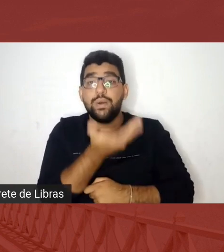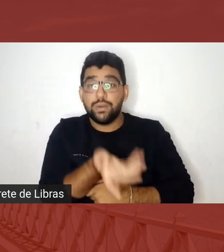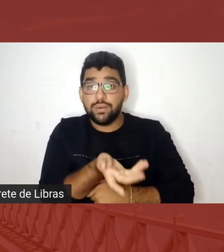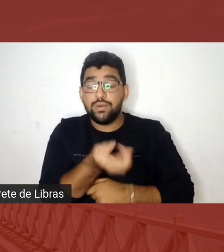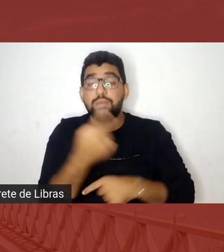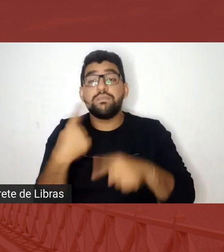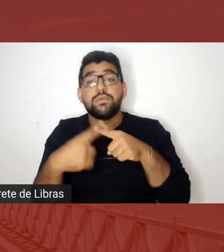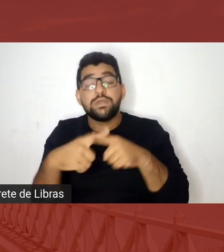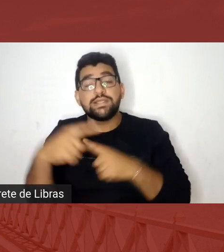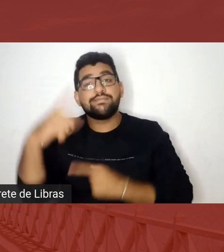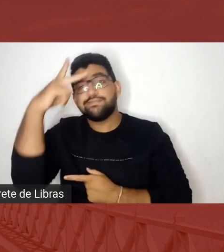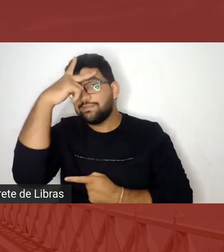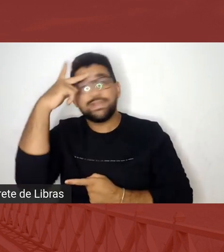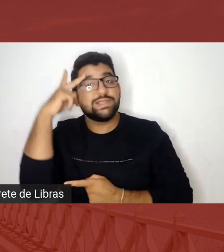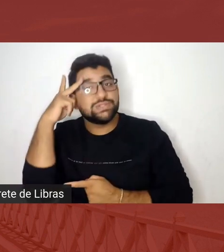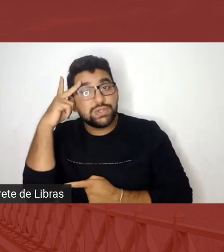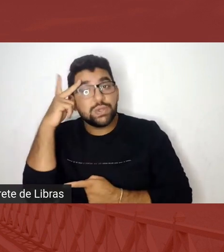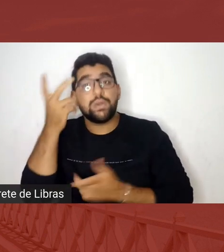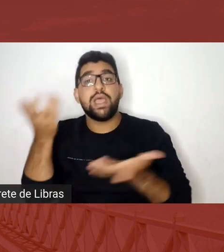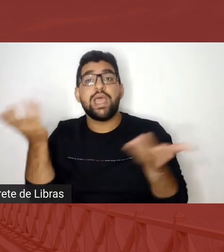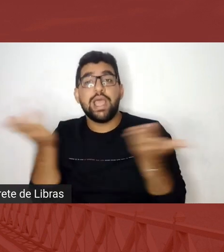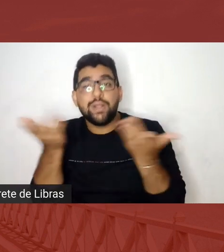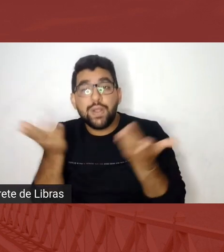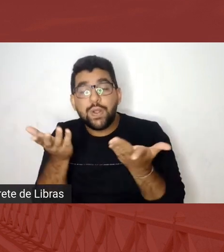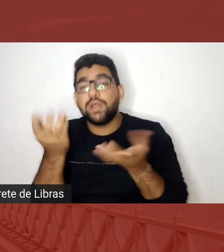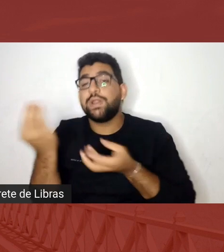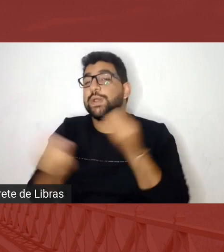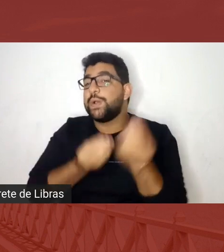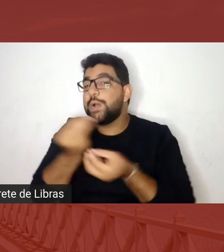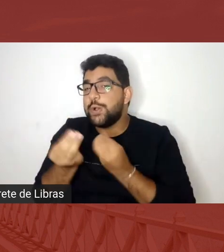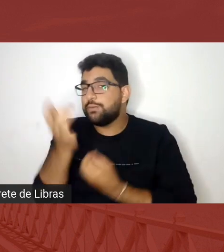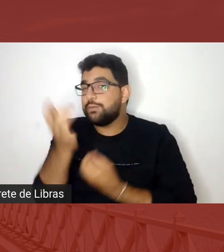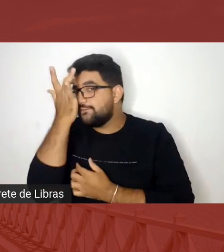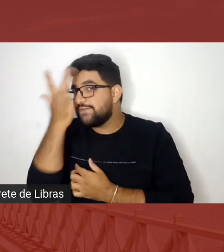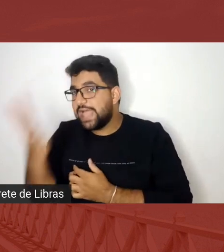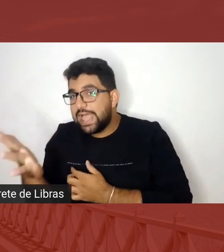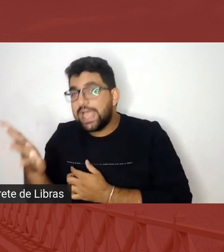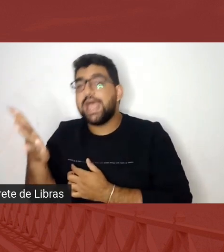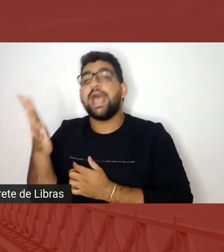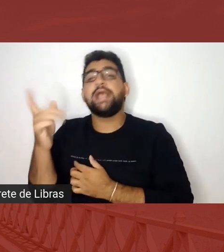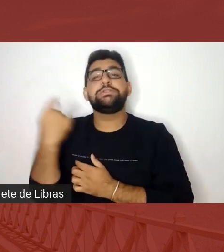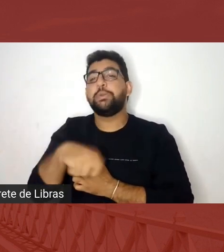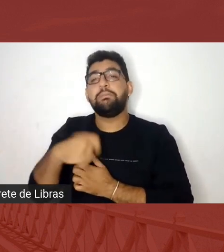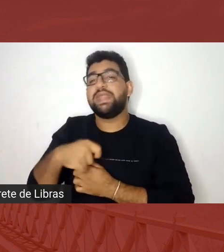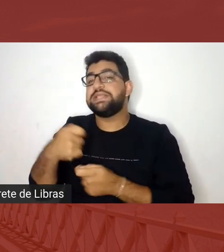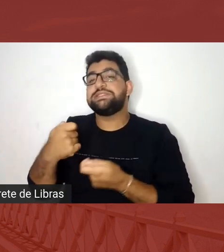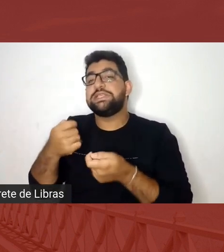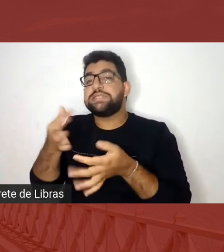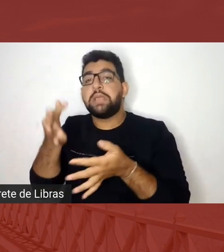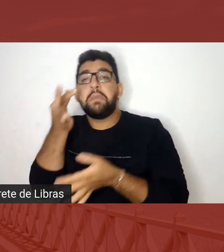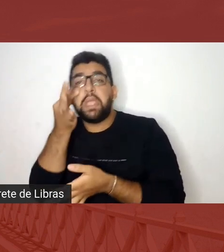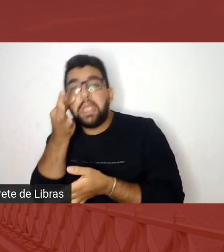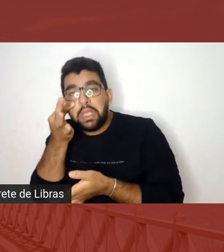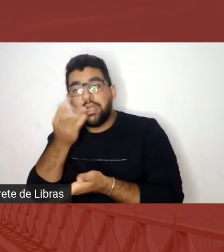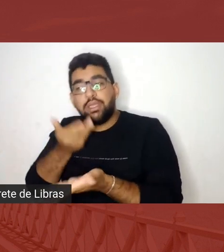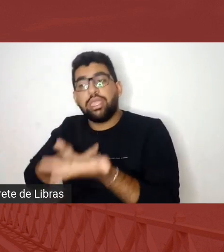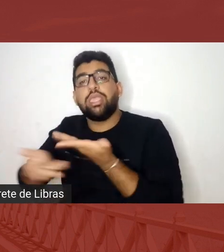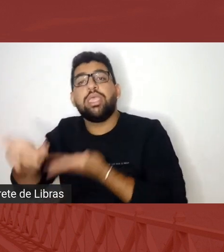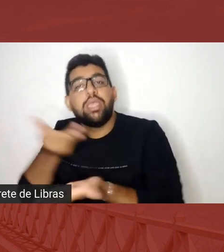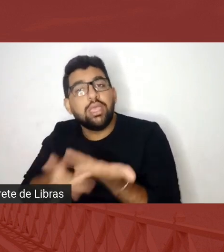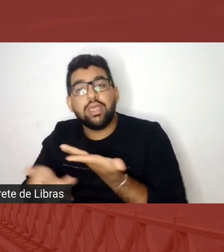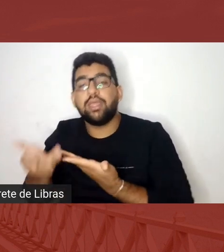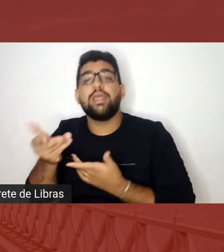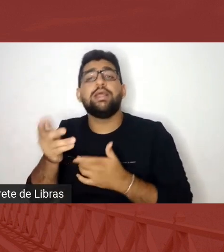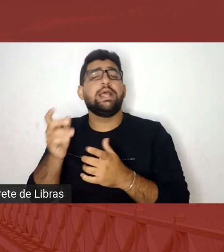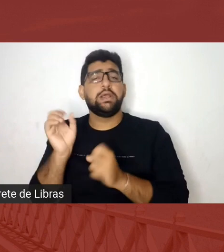assim, a forma fácil da cultura vir, sem precisar de convívio, sem precisar de nada, de, tá tudo